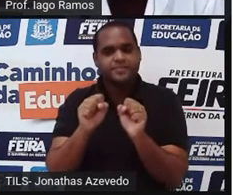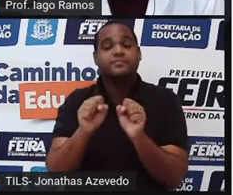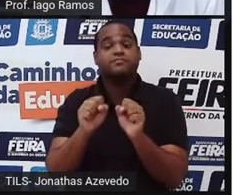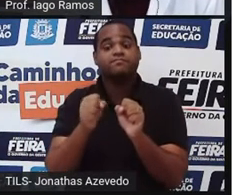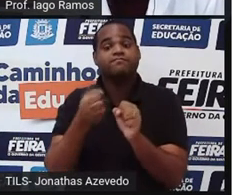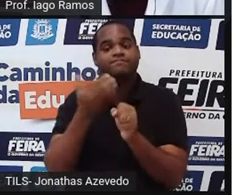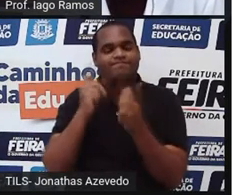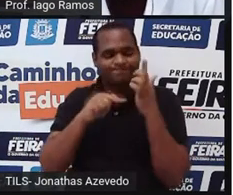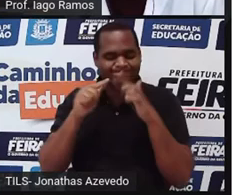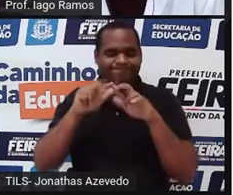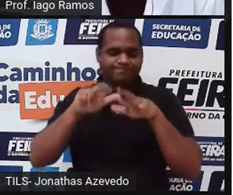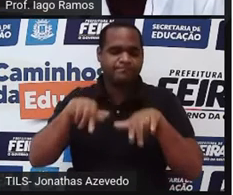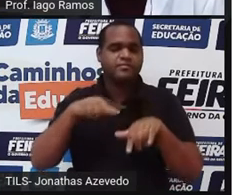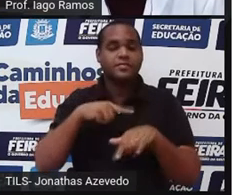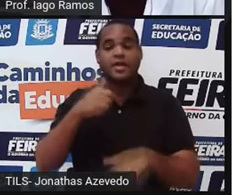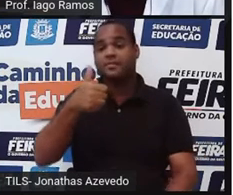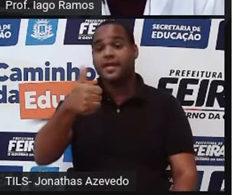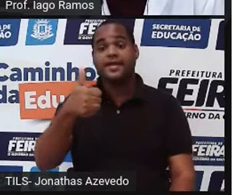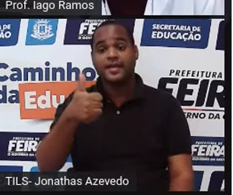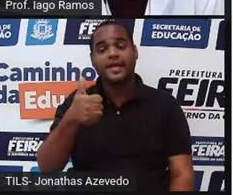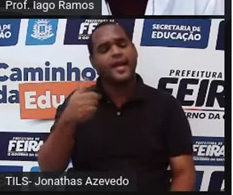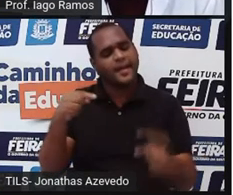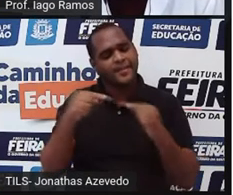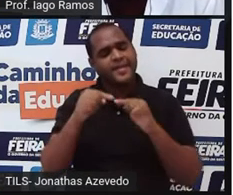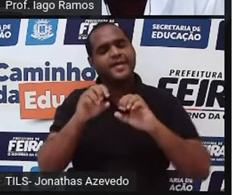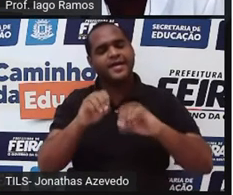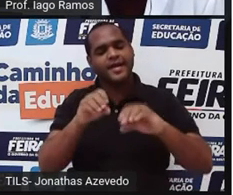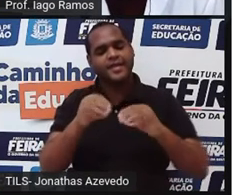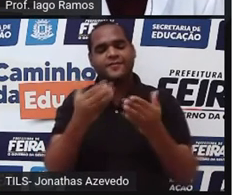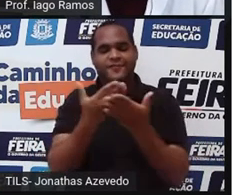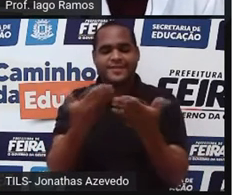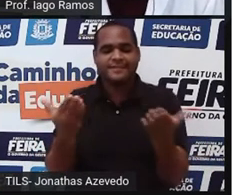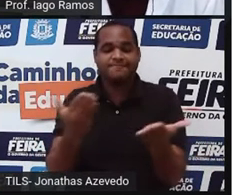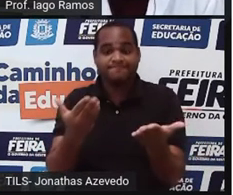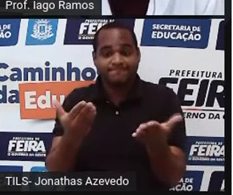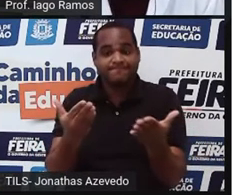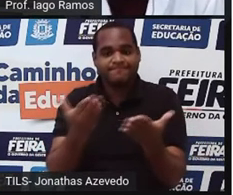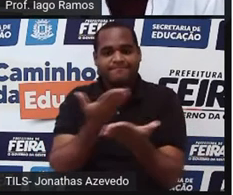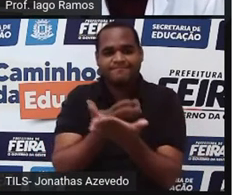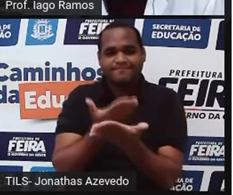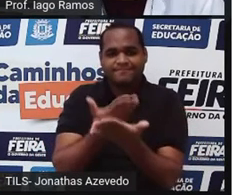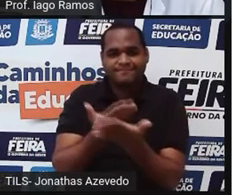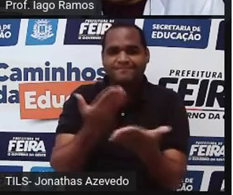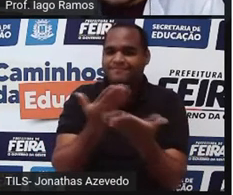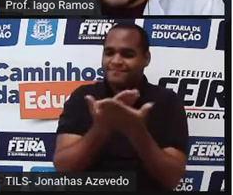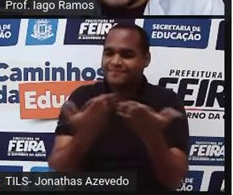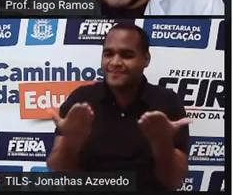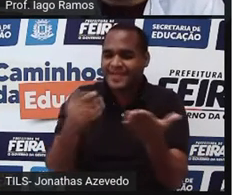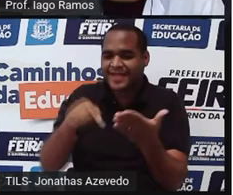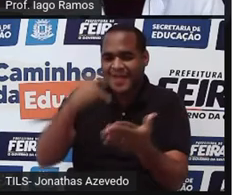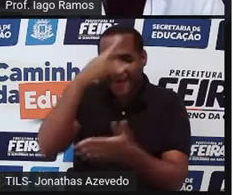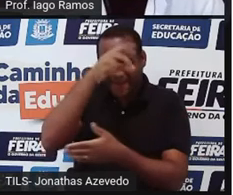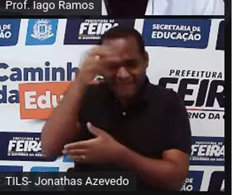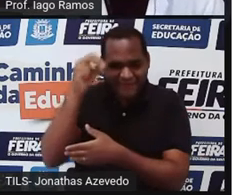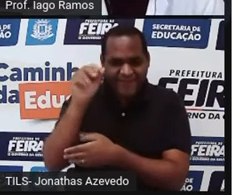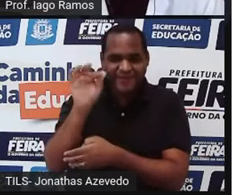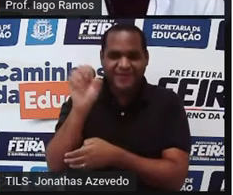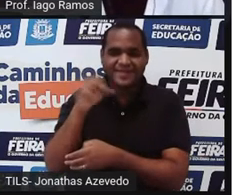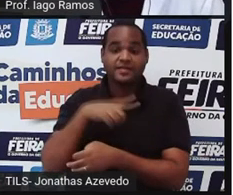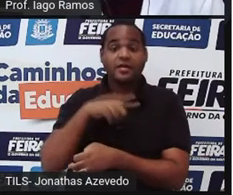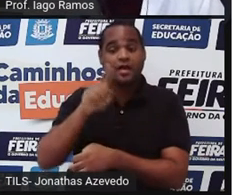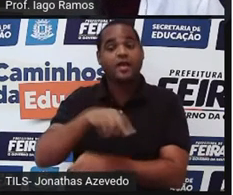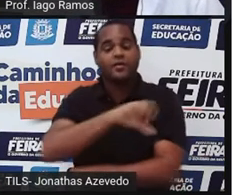beleza? Bom, essa aula é para você que é estudante da nossa rede municipal de ensino, das turmas do